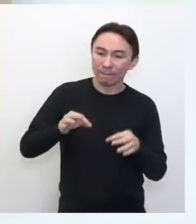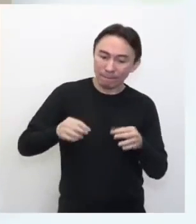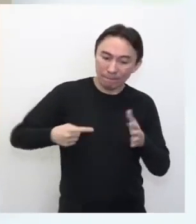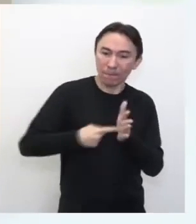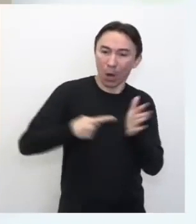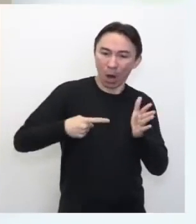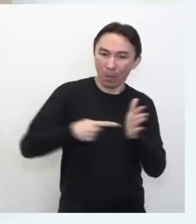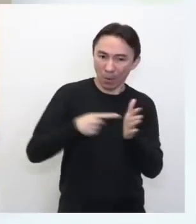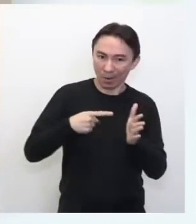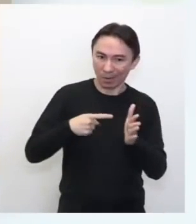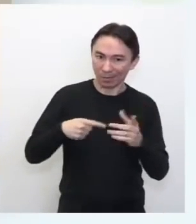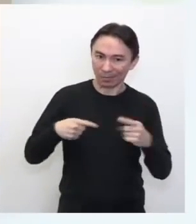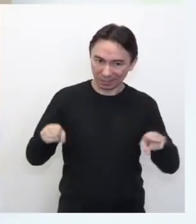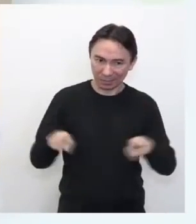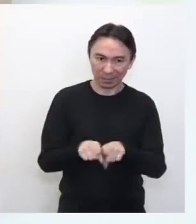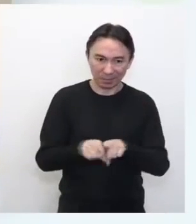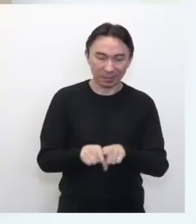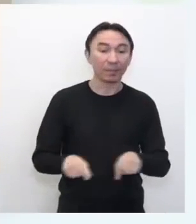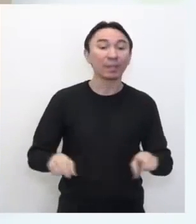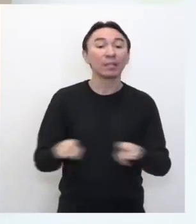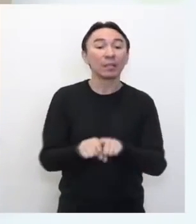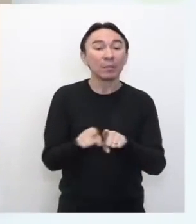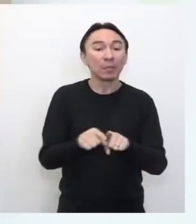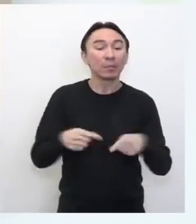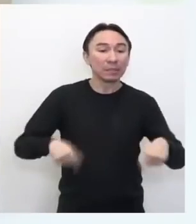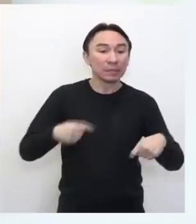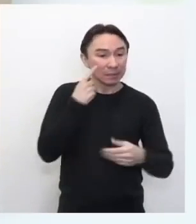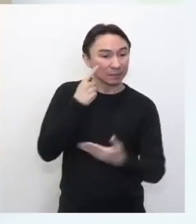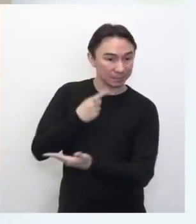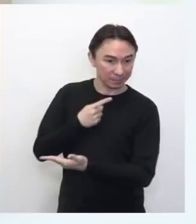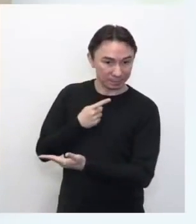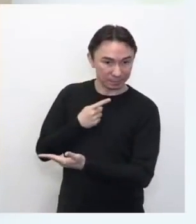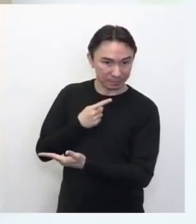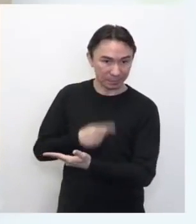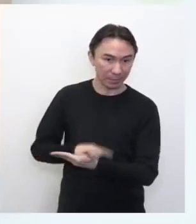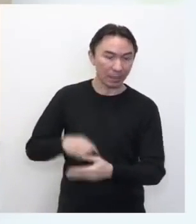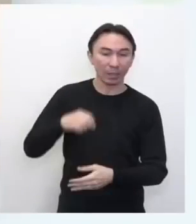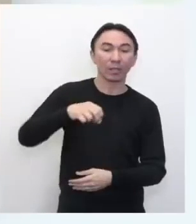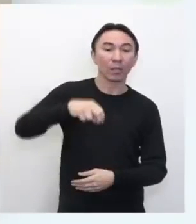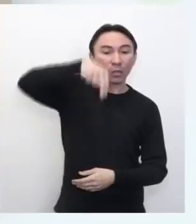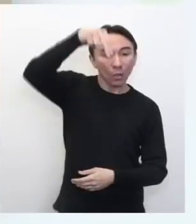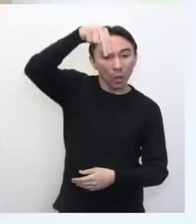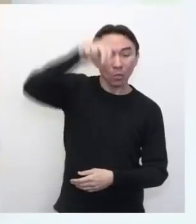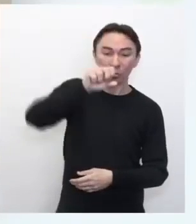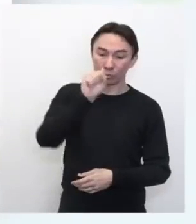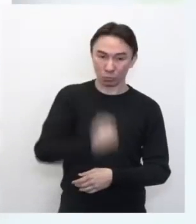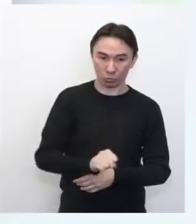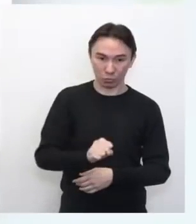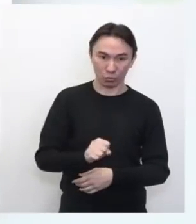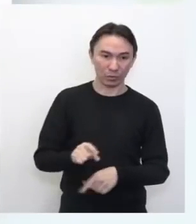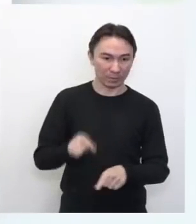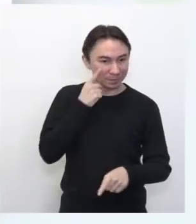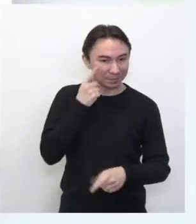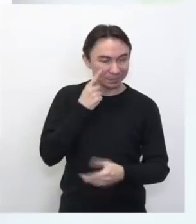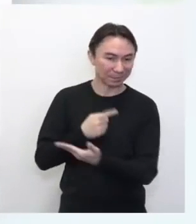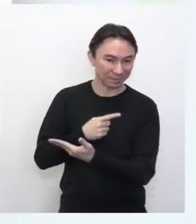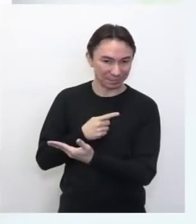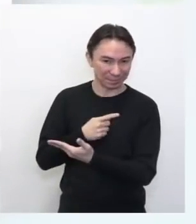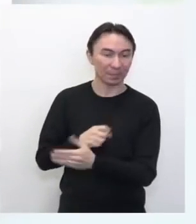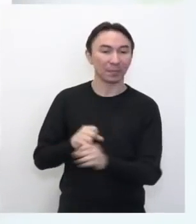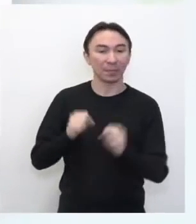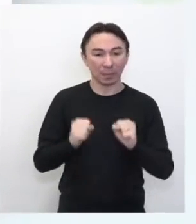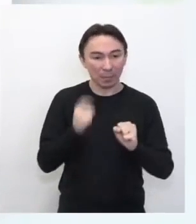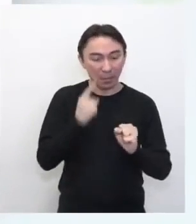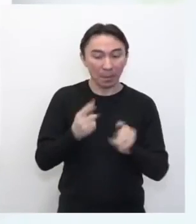para fazer o furo. Você vai precisar também das figuras da face norte, sul e do transferidor impressas. Você pode fazer o download